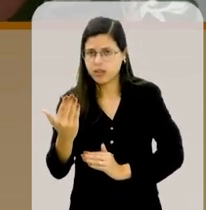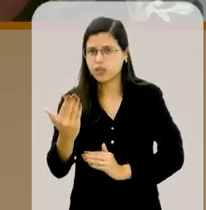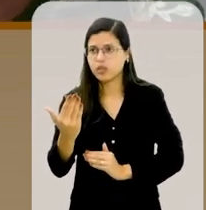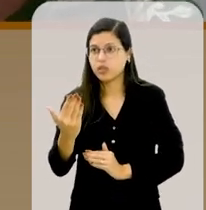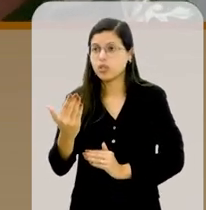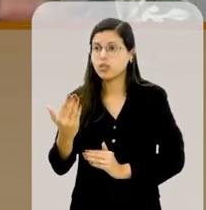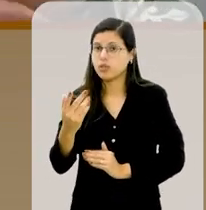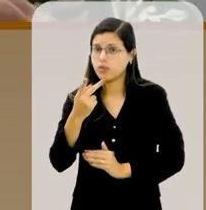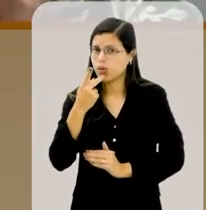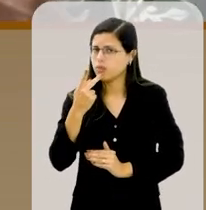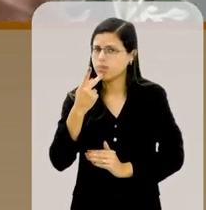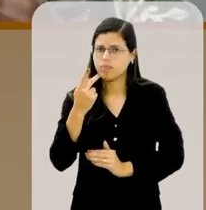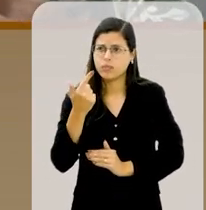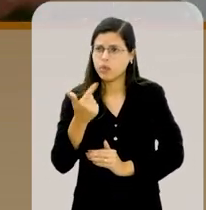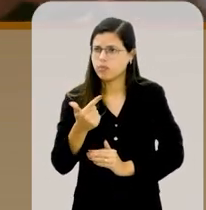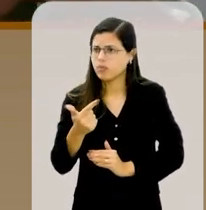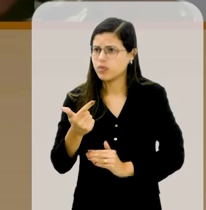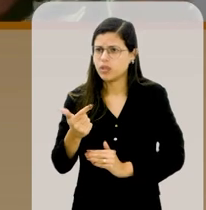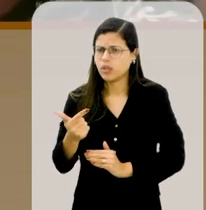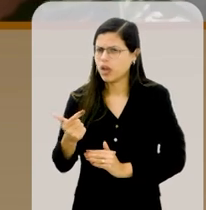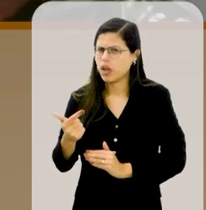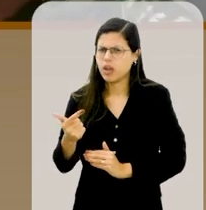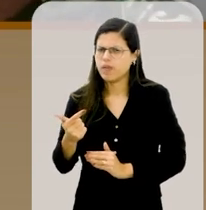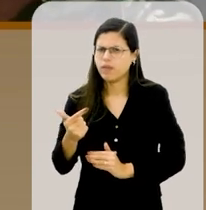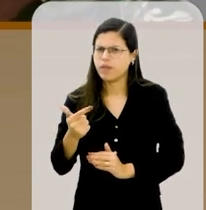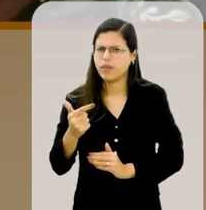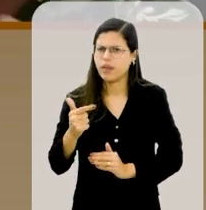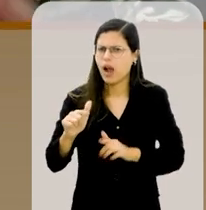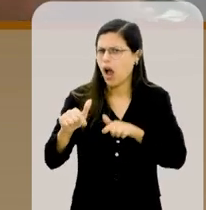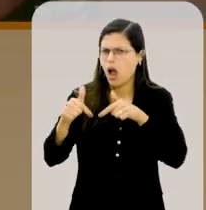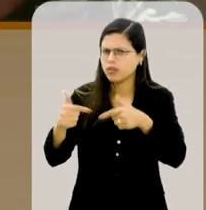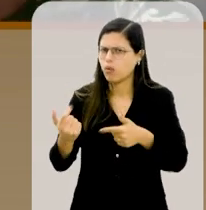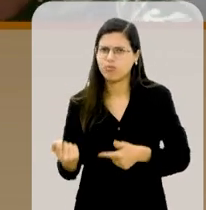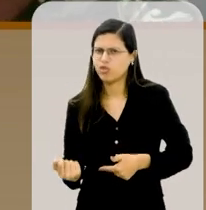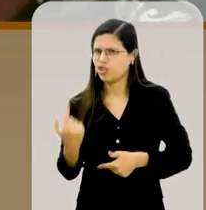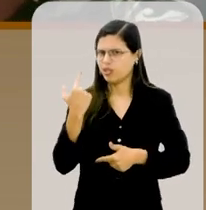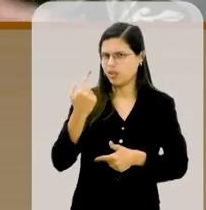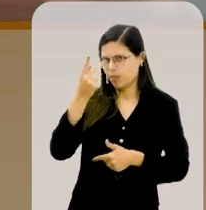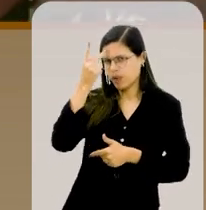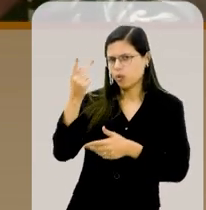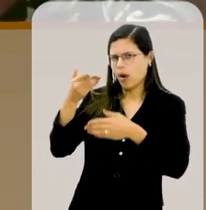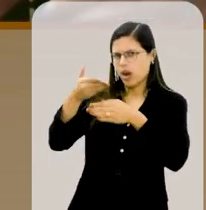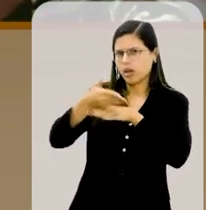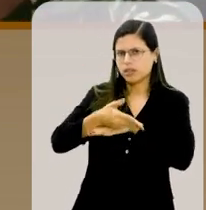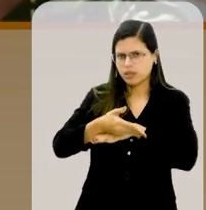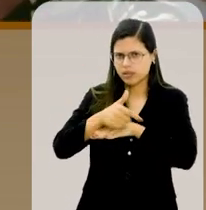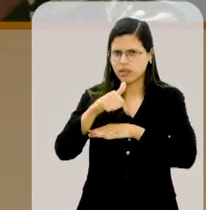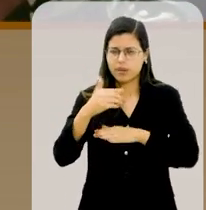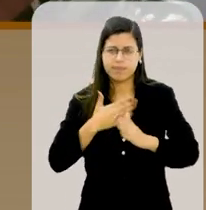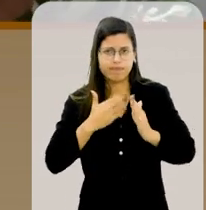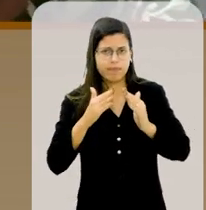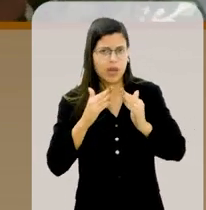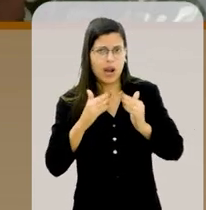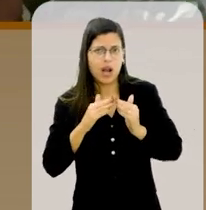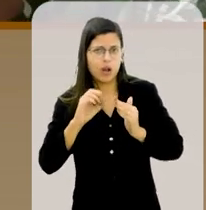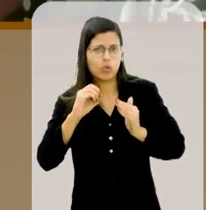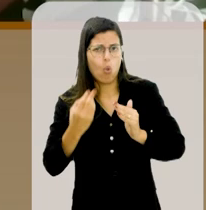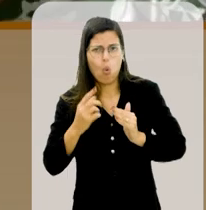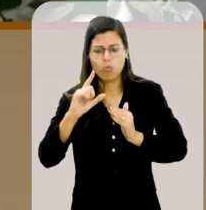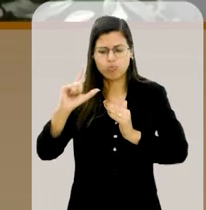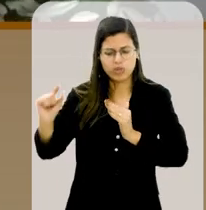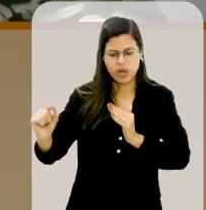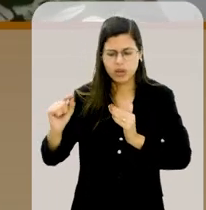frente à casa, contou que não houve nenhum movimento estranho de alguém entrar na minha casa e nem de ter saído alguém